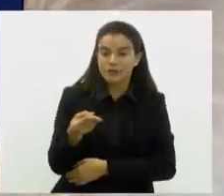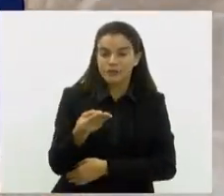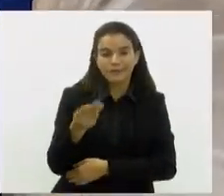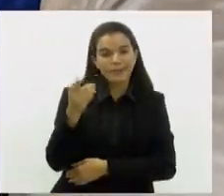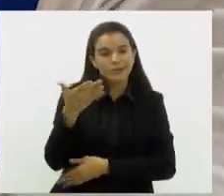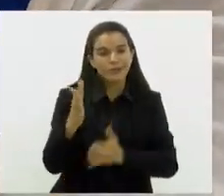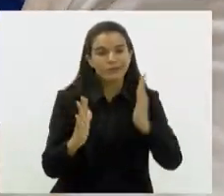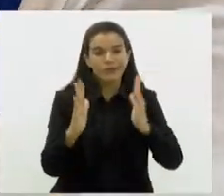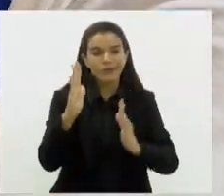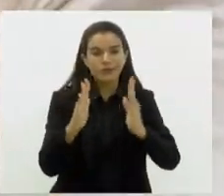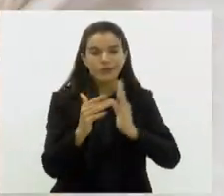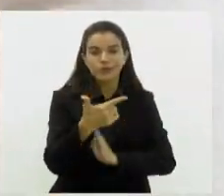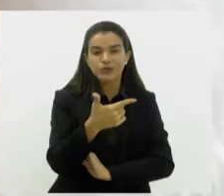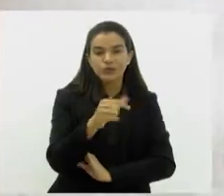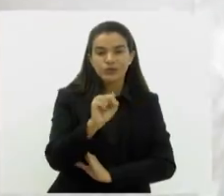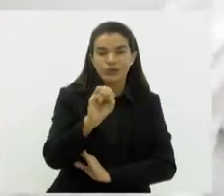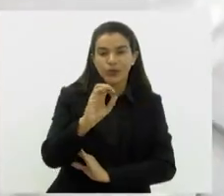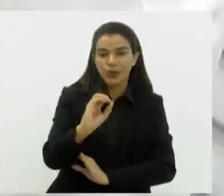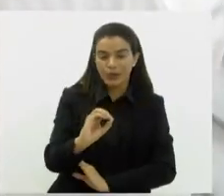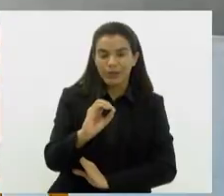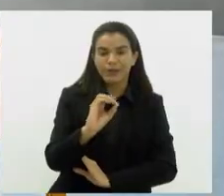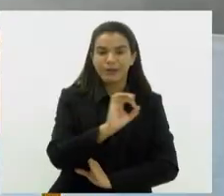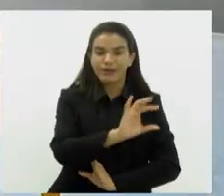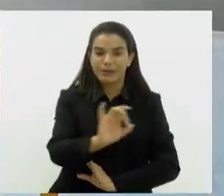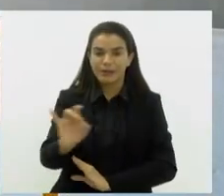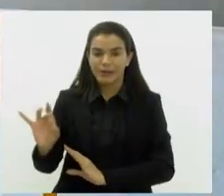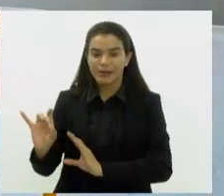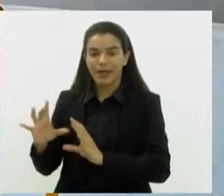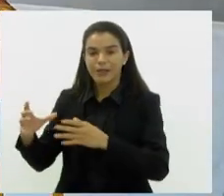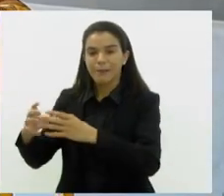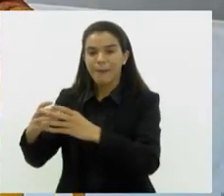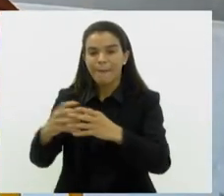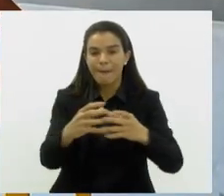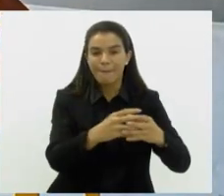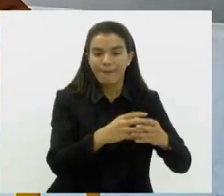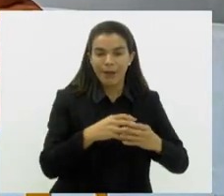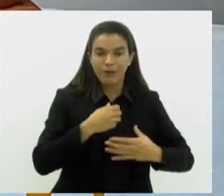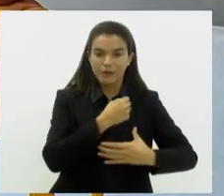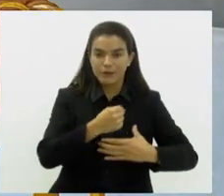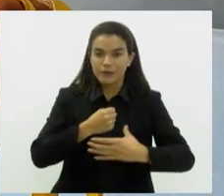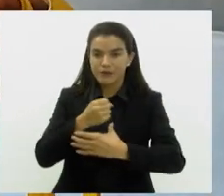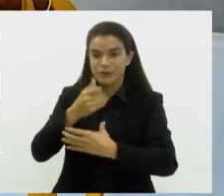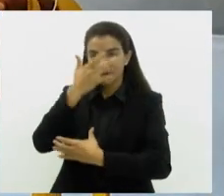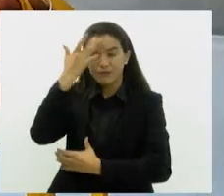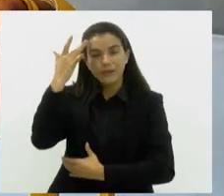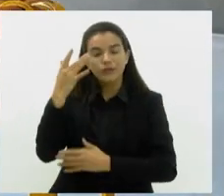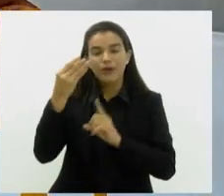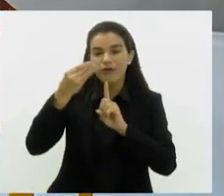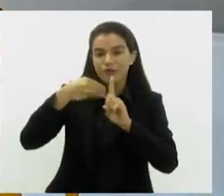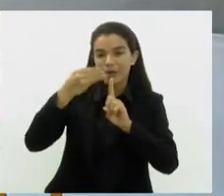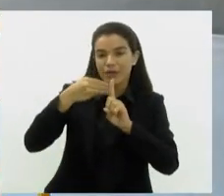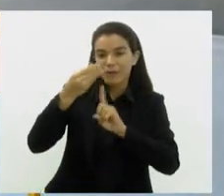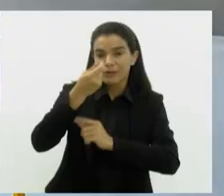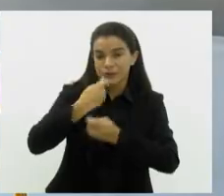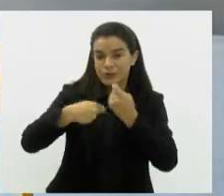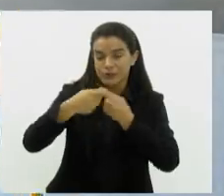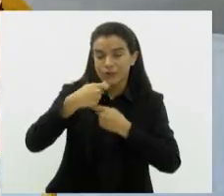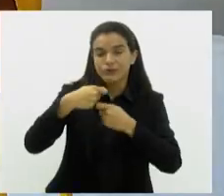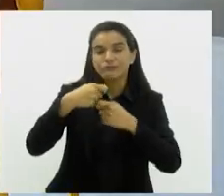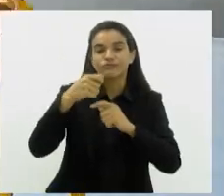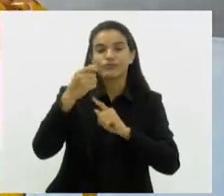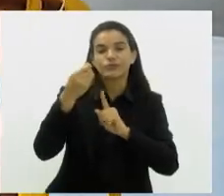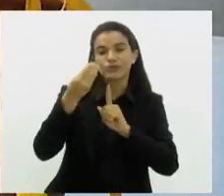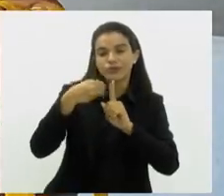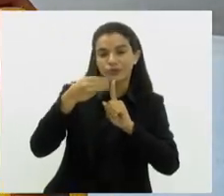diária de 280 almoços em cada cozinha. Tem direito à refeição pessoas em situação de vulnerabilidade social, ocorrendo a